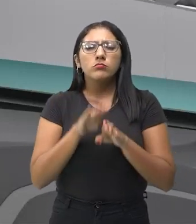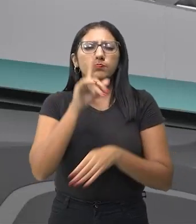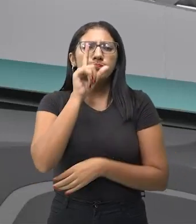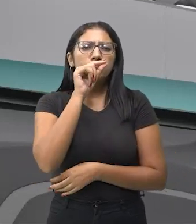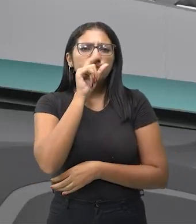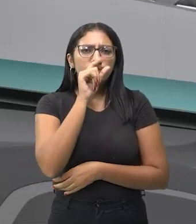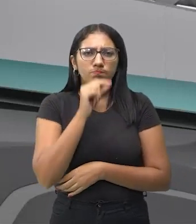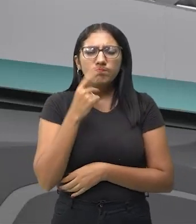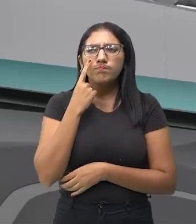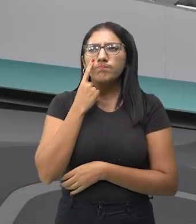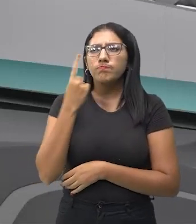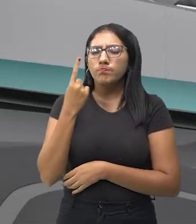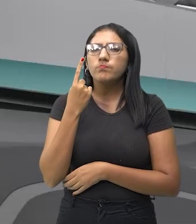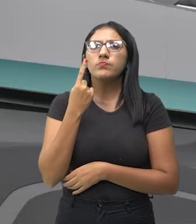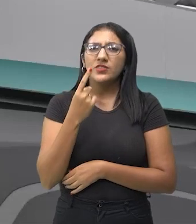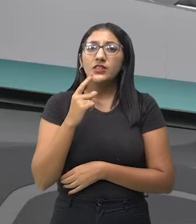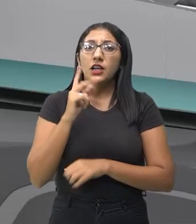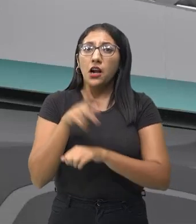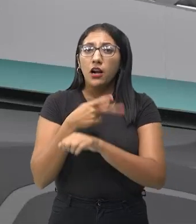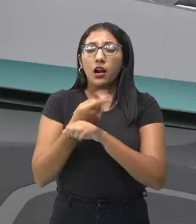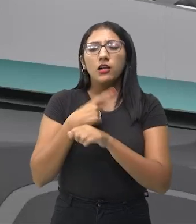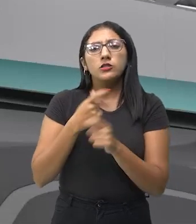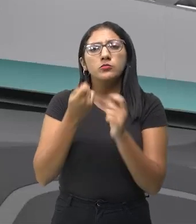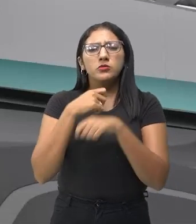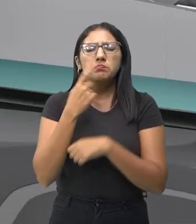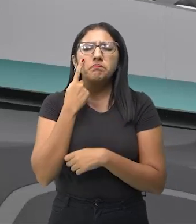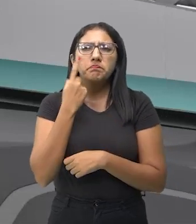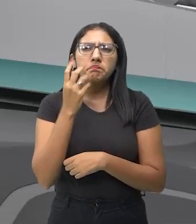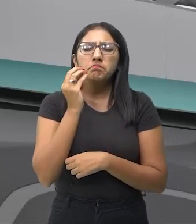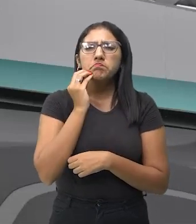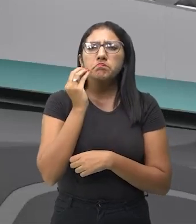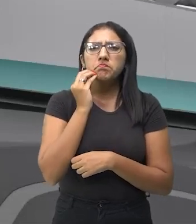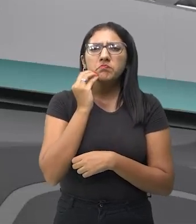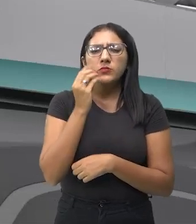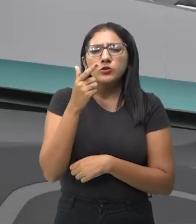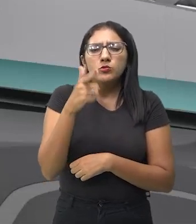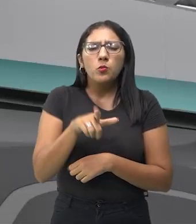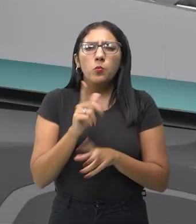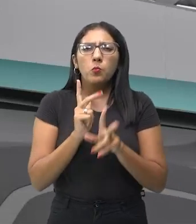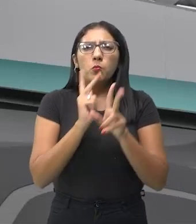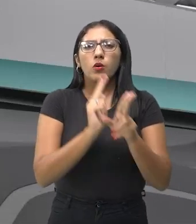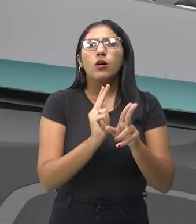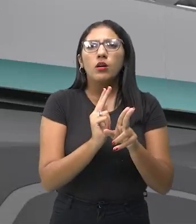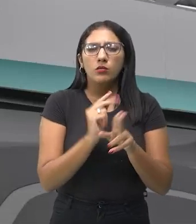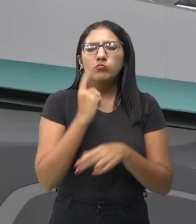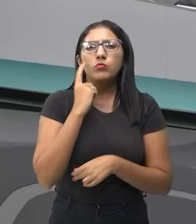e, a partir daí, eles começaram a tentar reproduzir esse som.